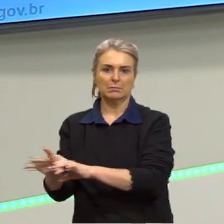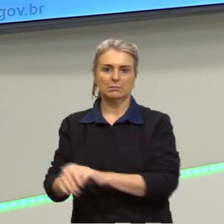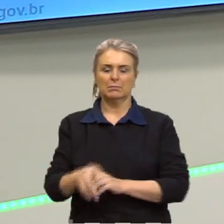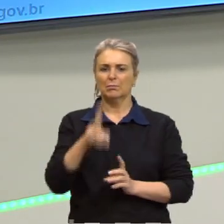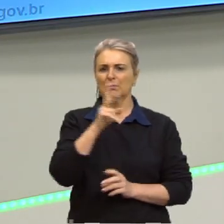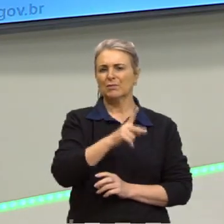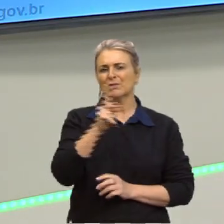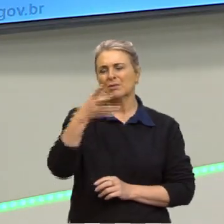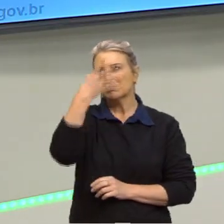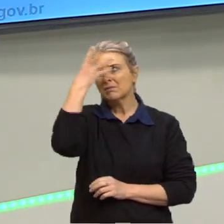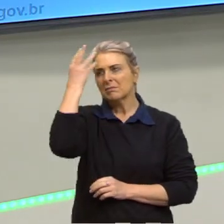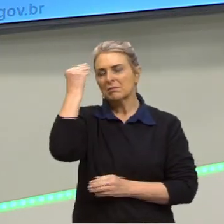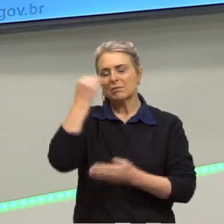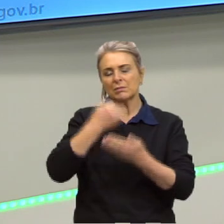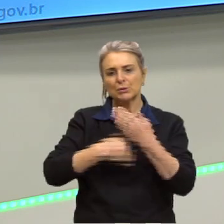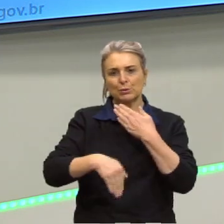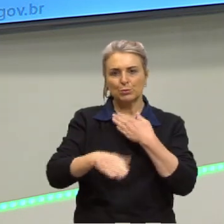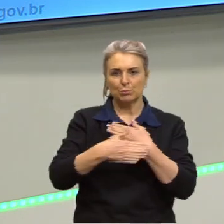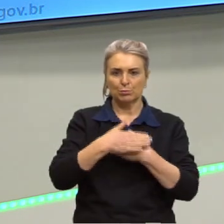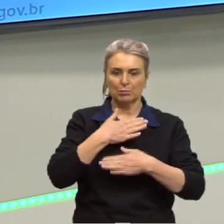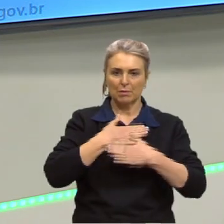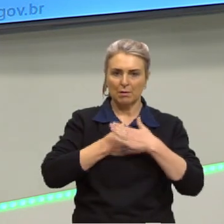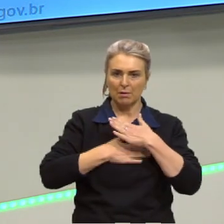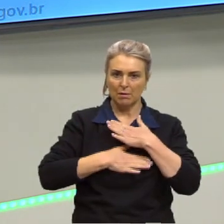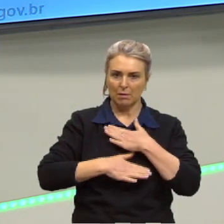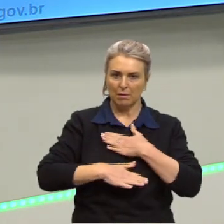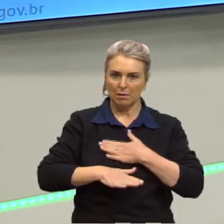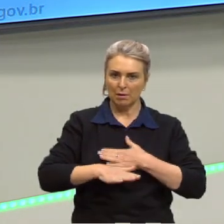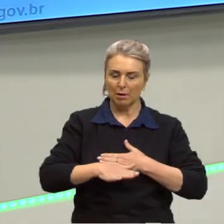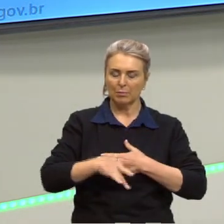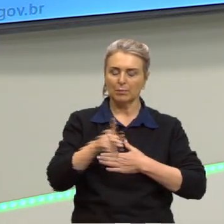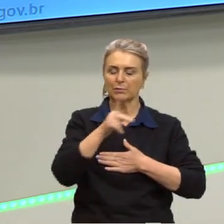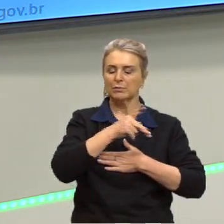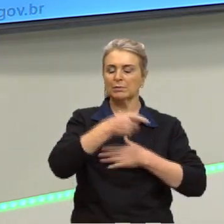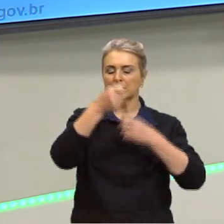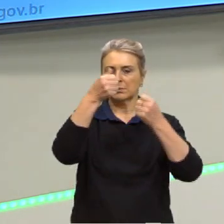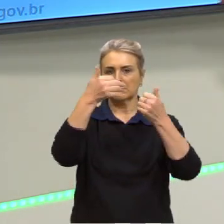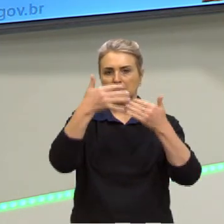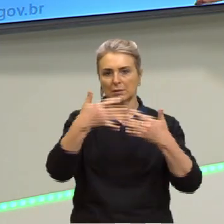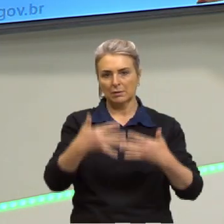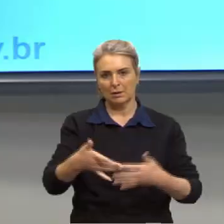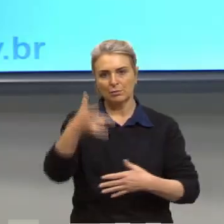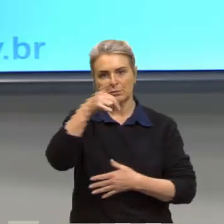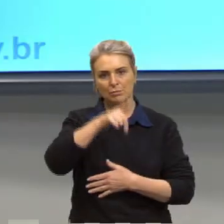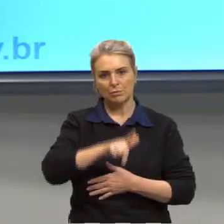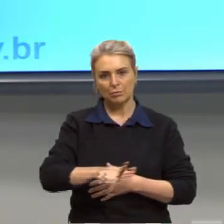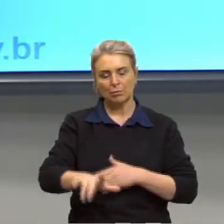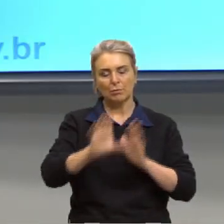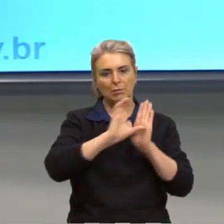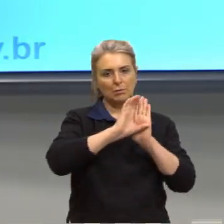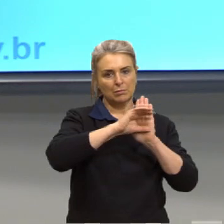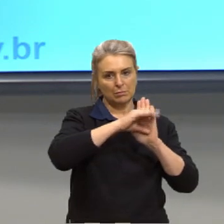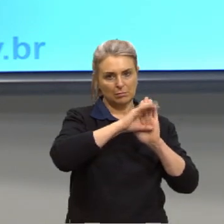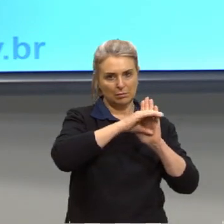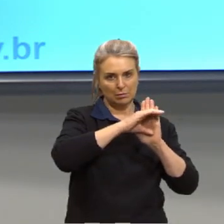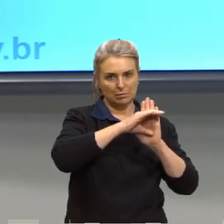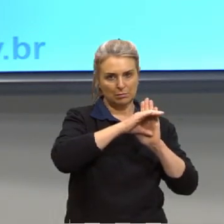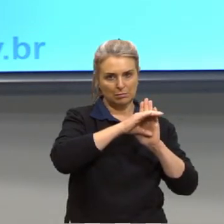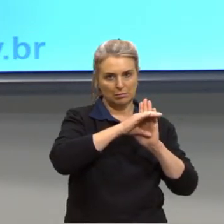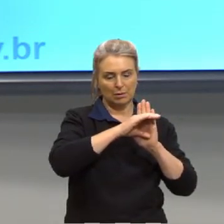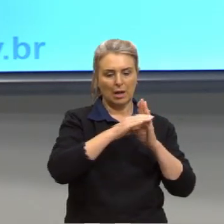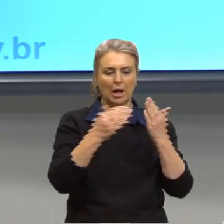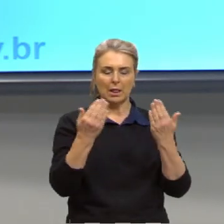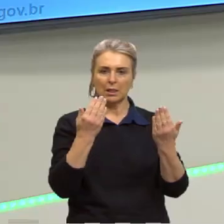não lembro de nada disso. Calma, nas próximas aulas a gente vai começar a trabalhar com esses conceitos de